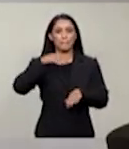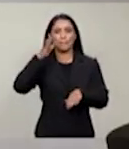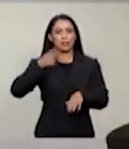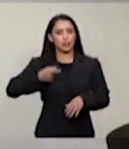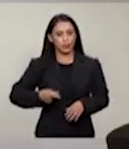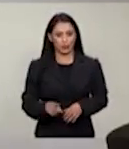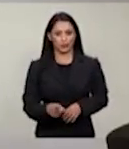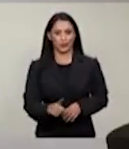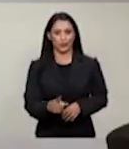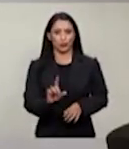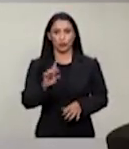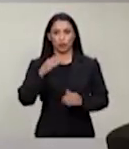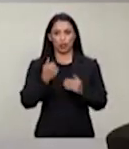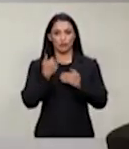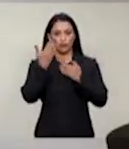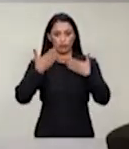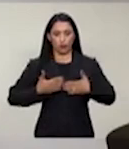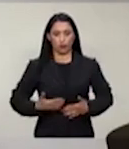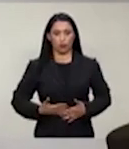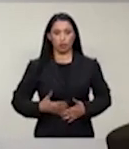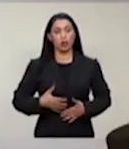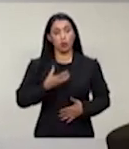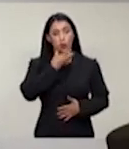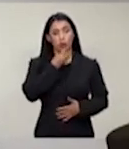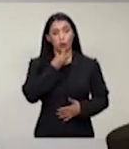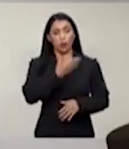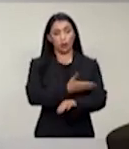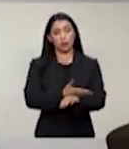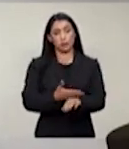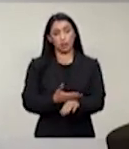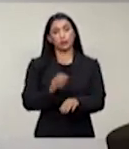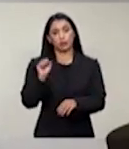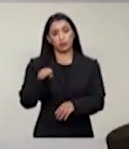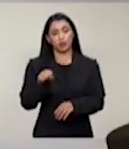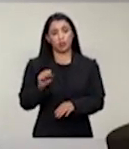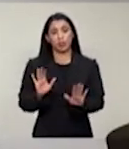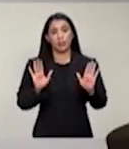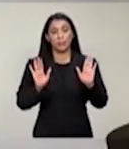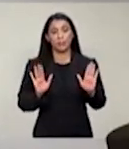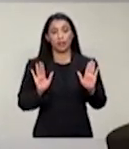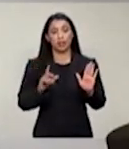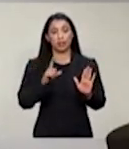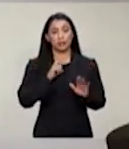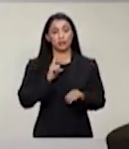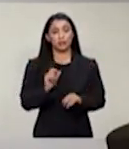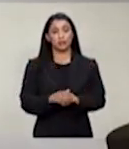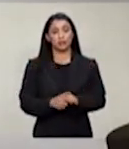Sou um homem branco, embora reconheço em minha